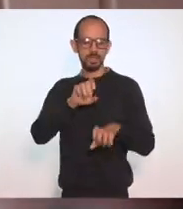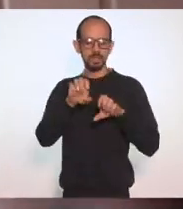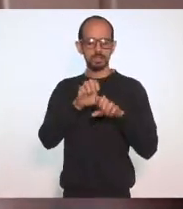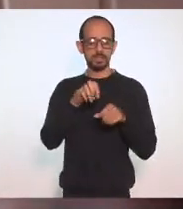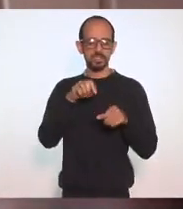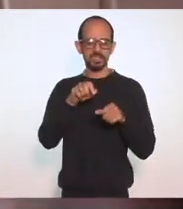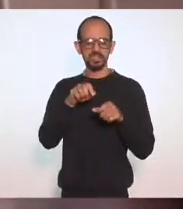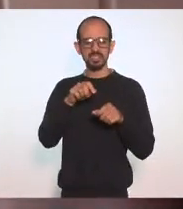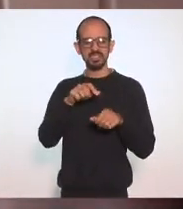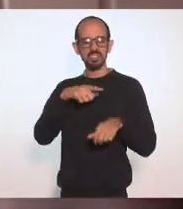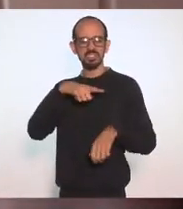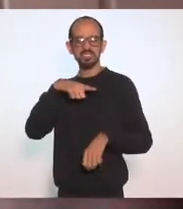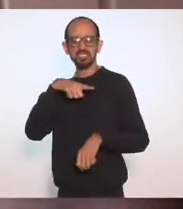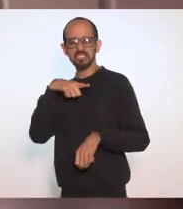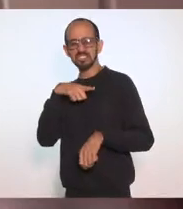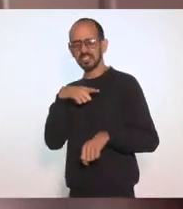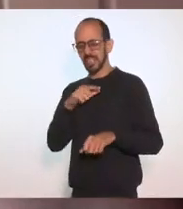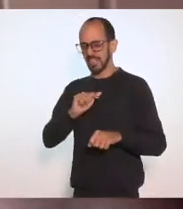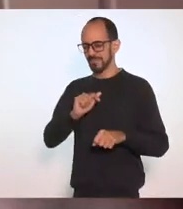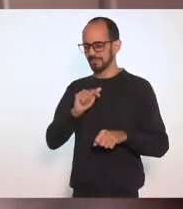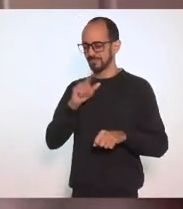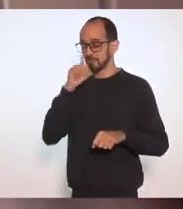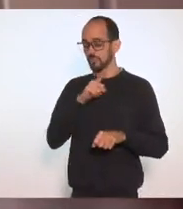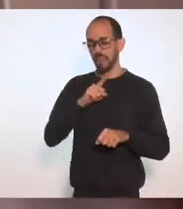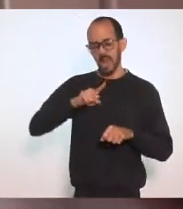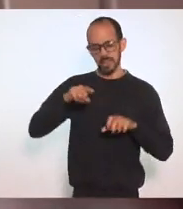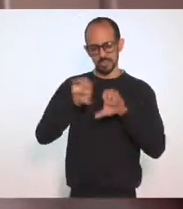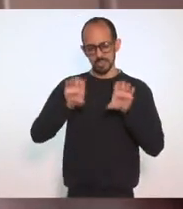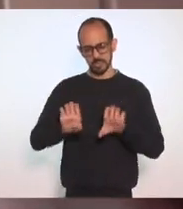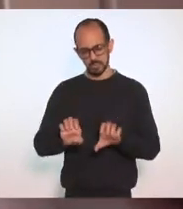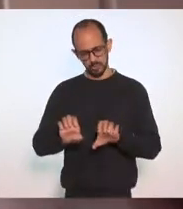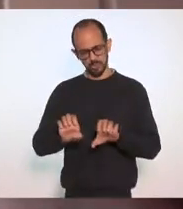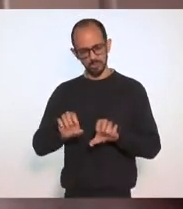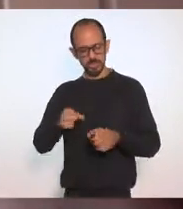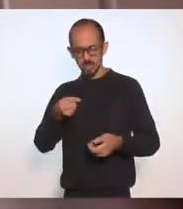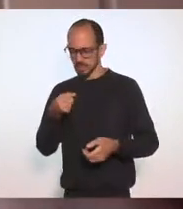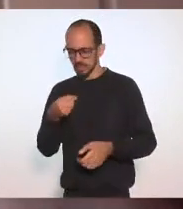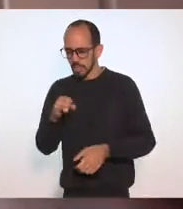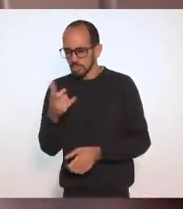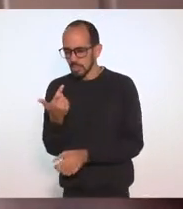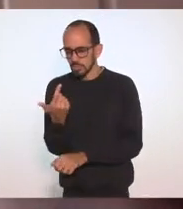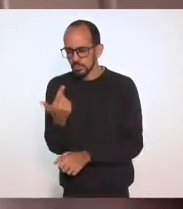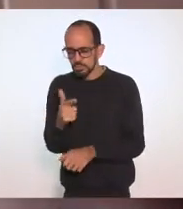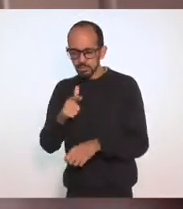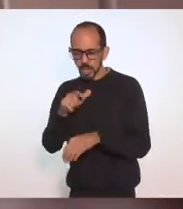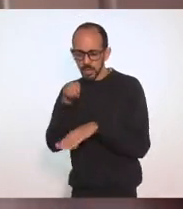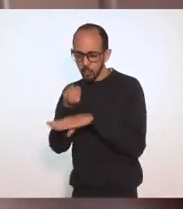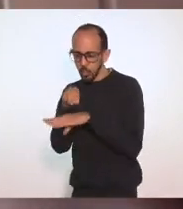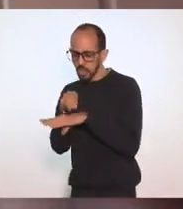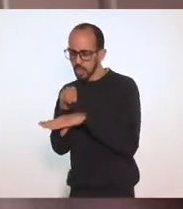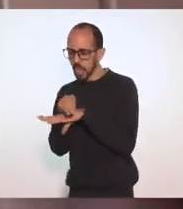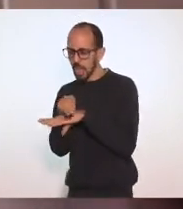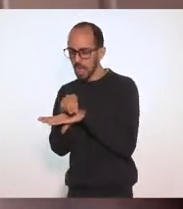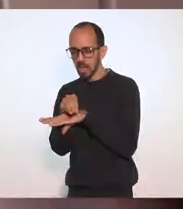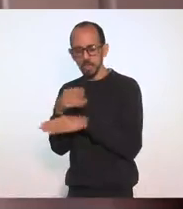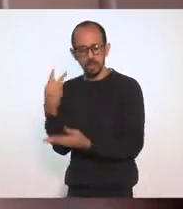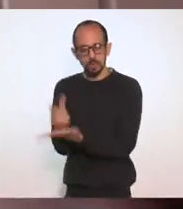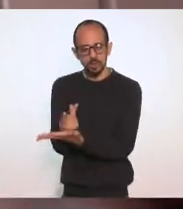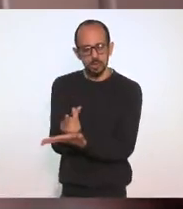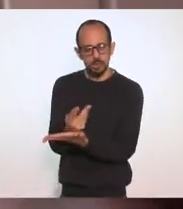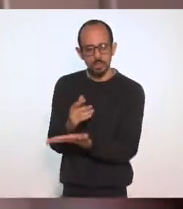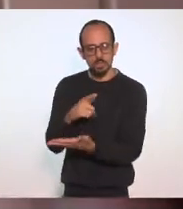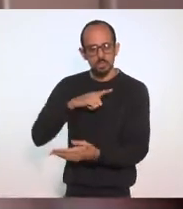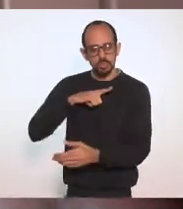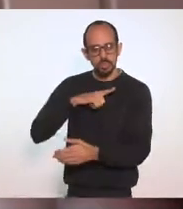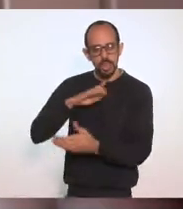democrática Atualmente Quando a gente não cuida De fissuras E tem muitos engenheiros aqui Alguns engenheiros